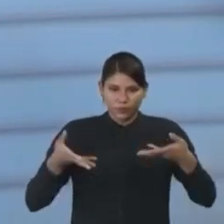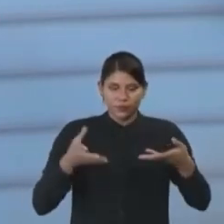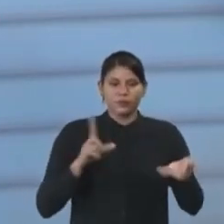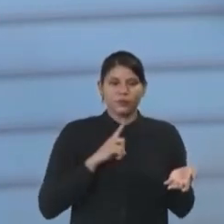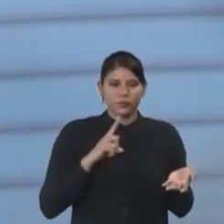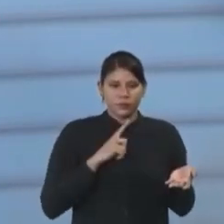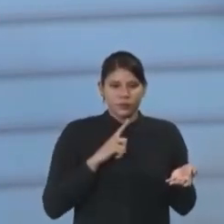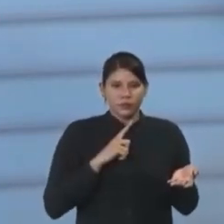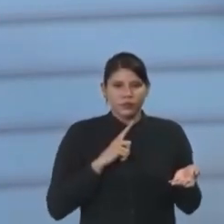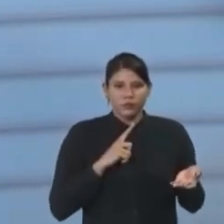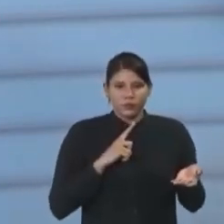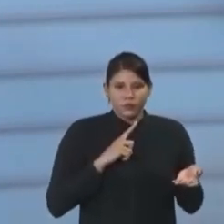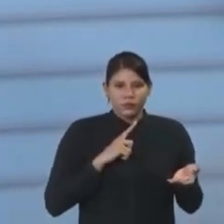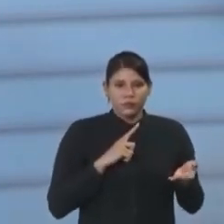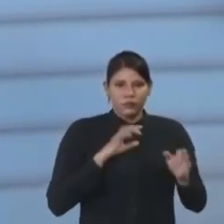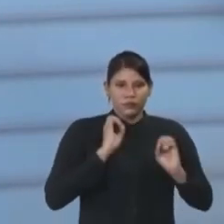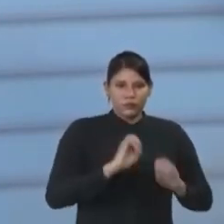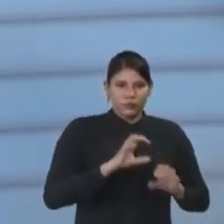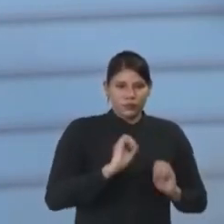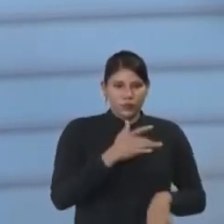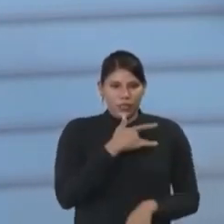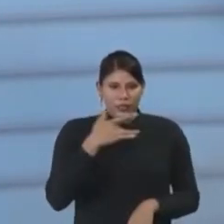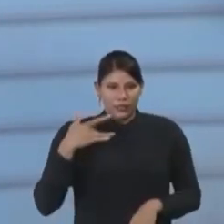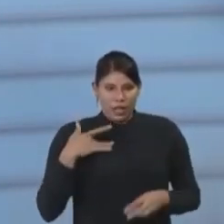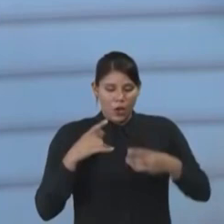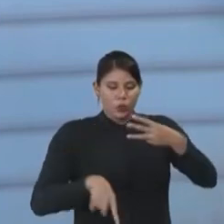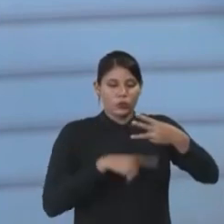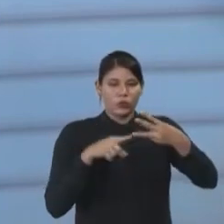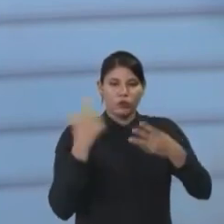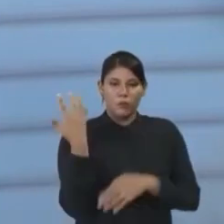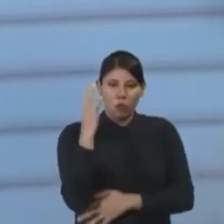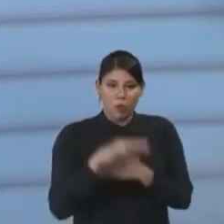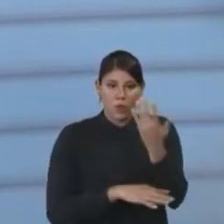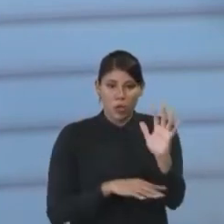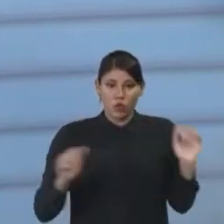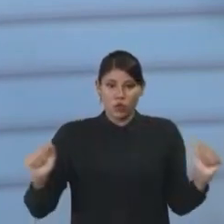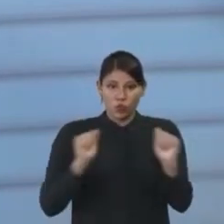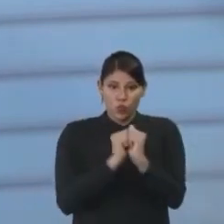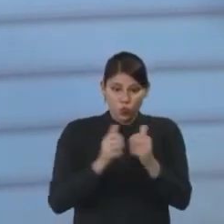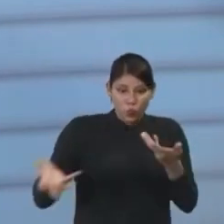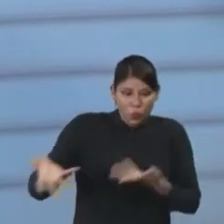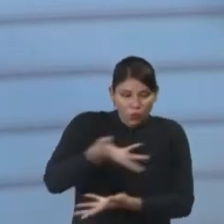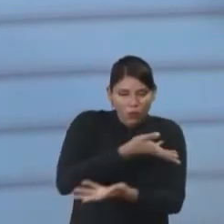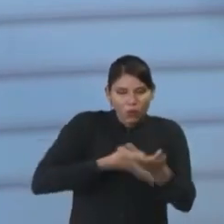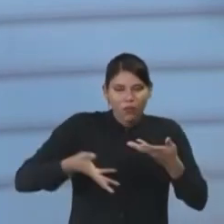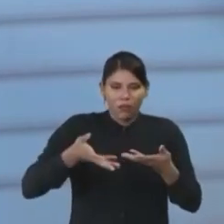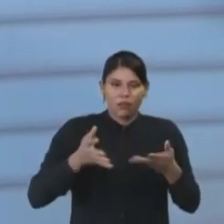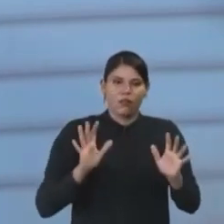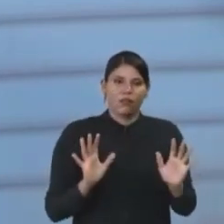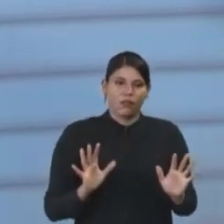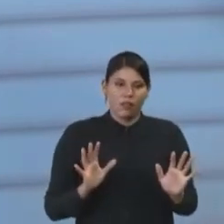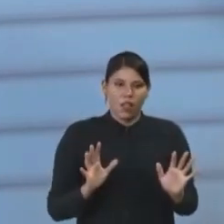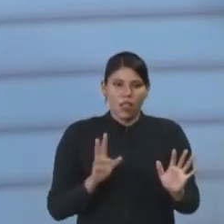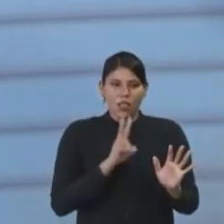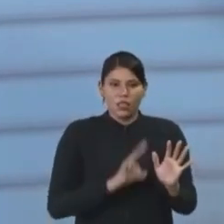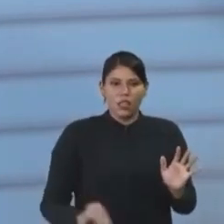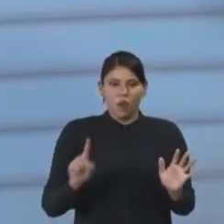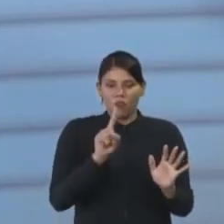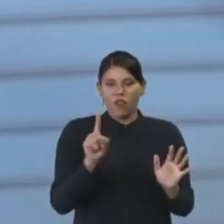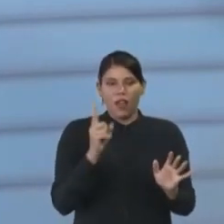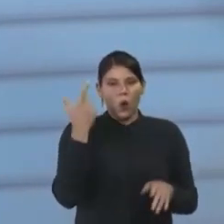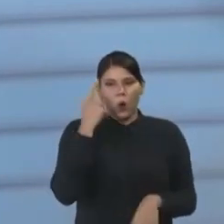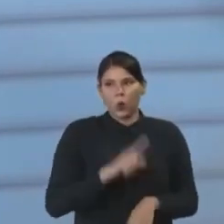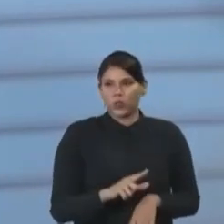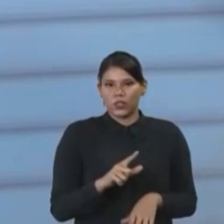esse tripé da educação, da saúde e o meio ambiente juntos, né? Que não vão conseguir atuar separadamente.